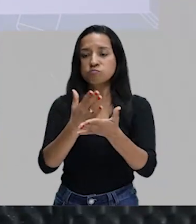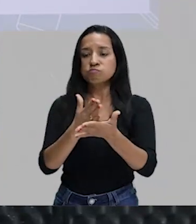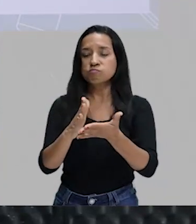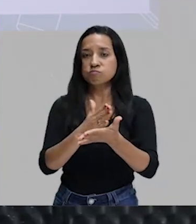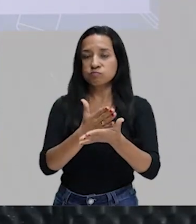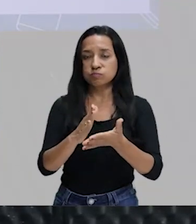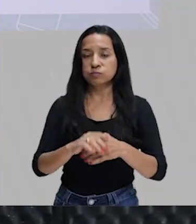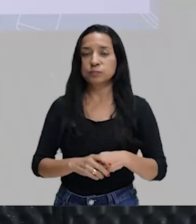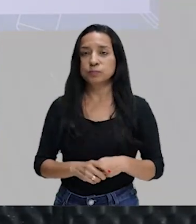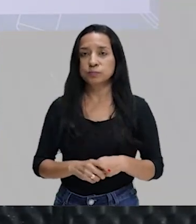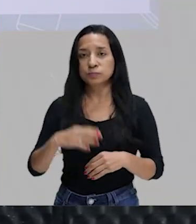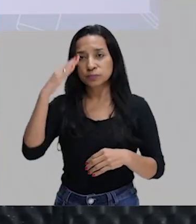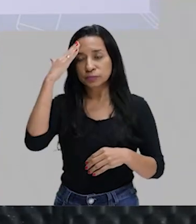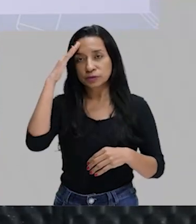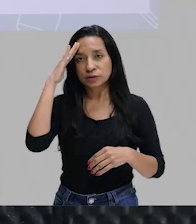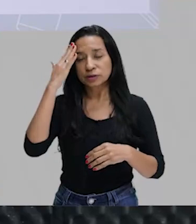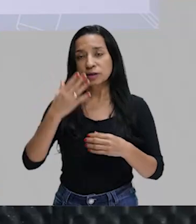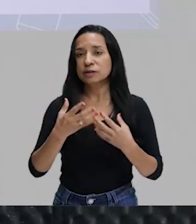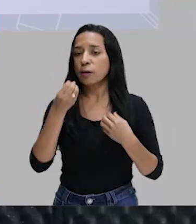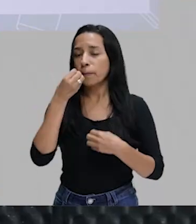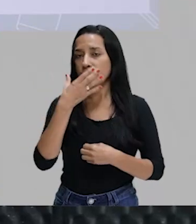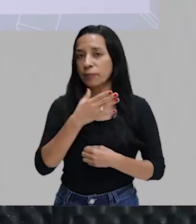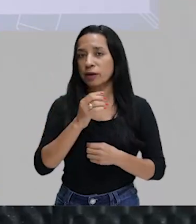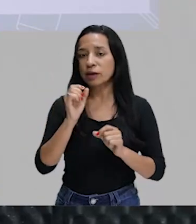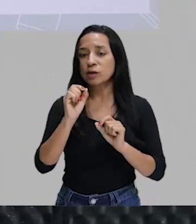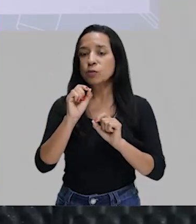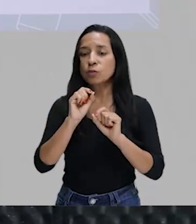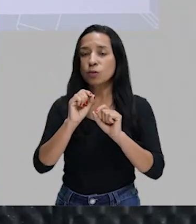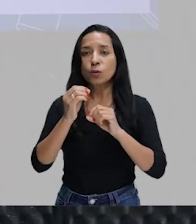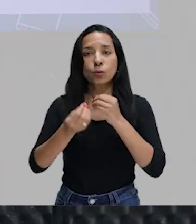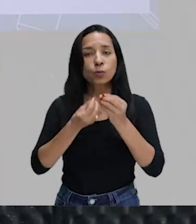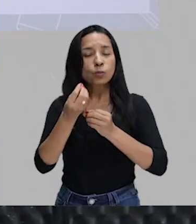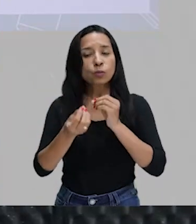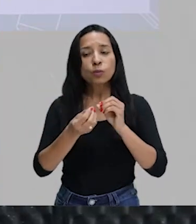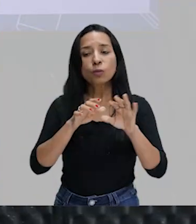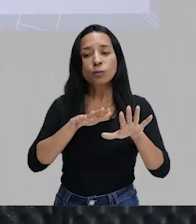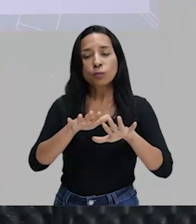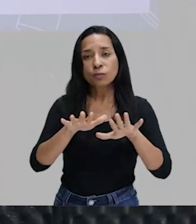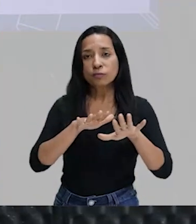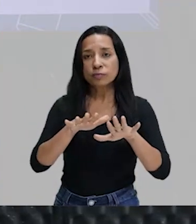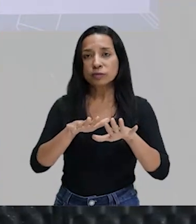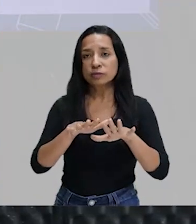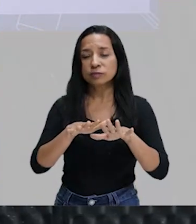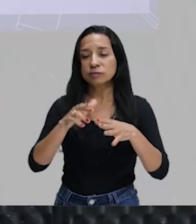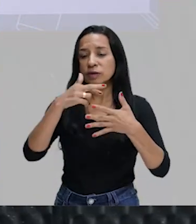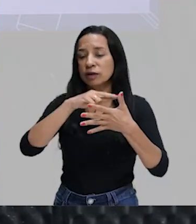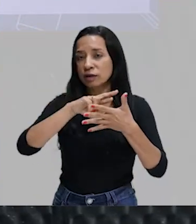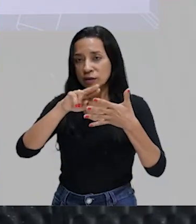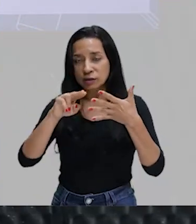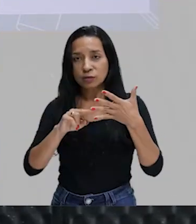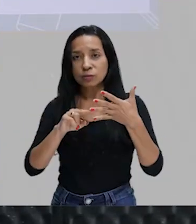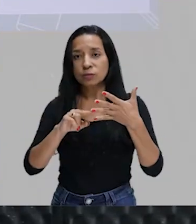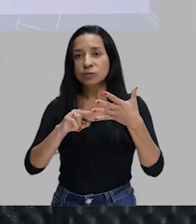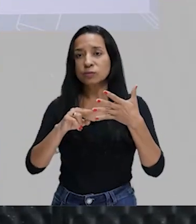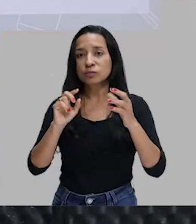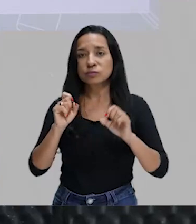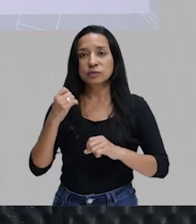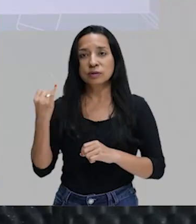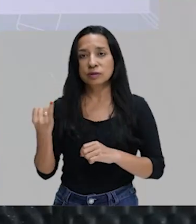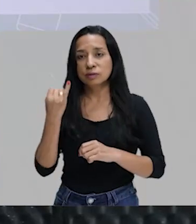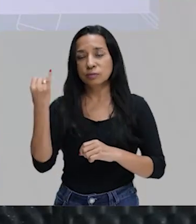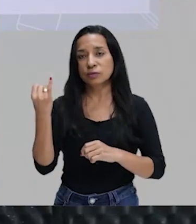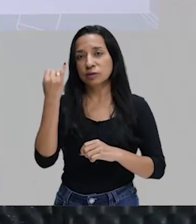gente entenda muito bem como é que esse movimento. Vamos trabalhar os recursos expressivos, as técnicas que